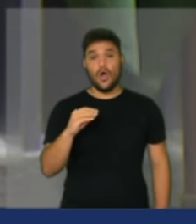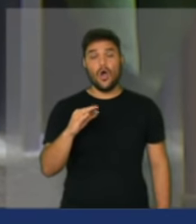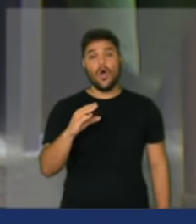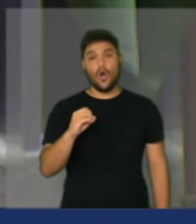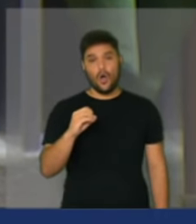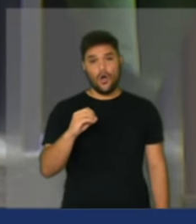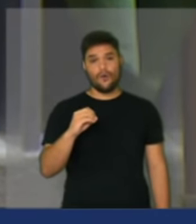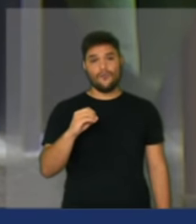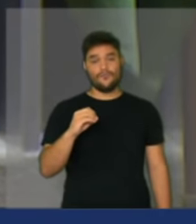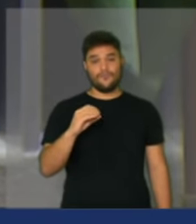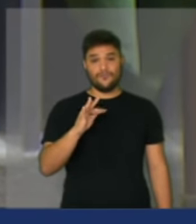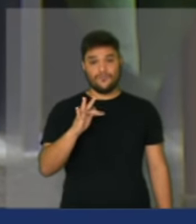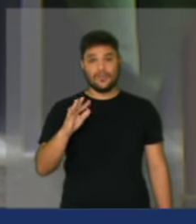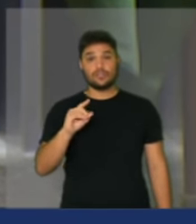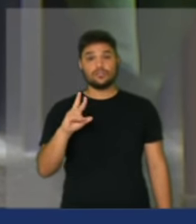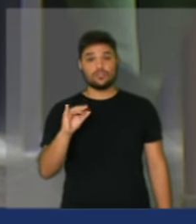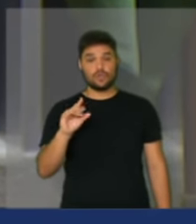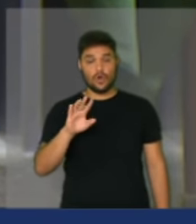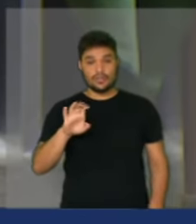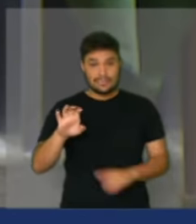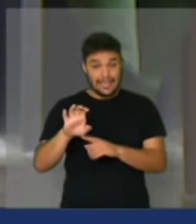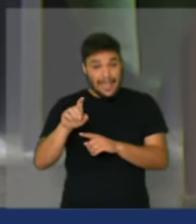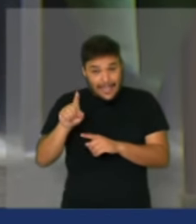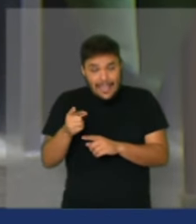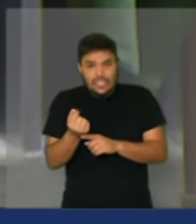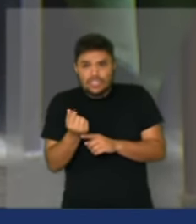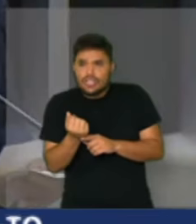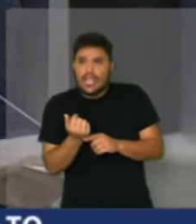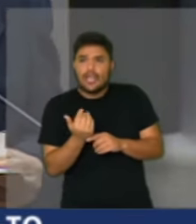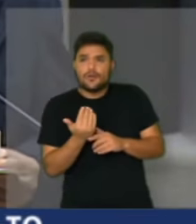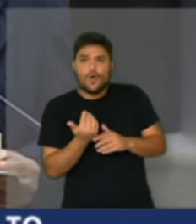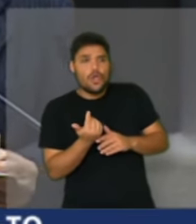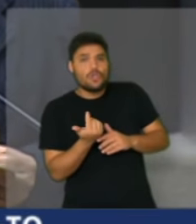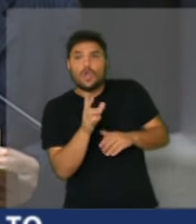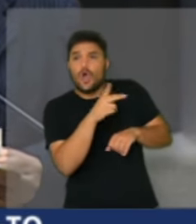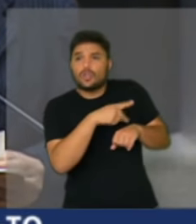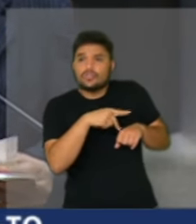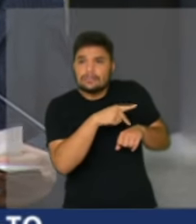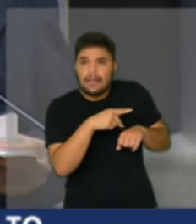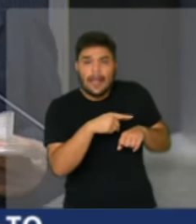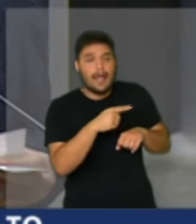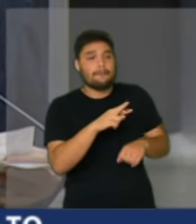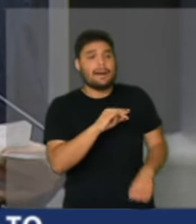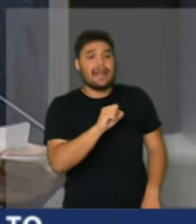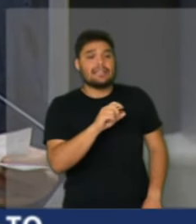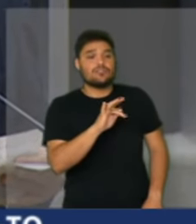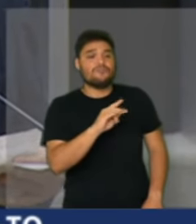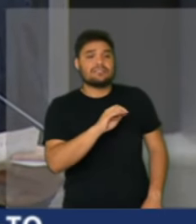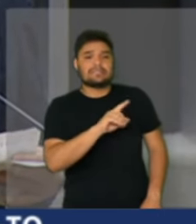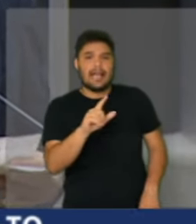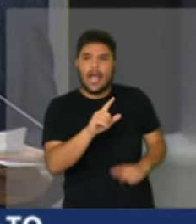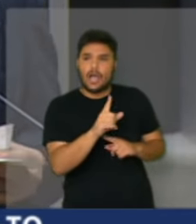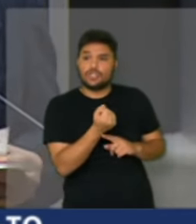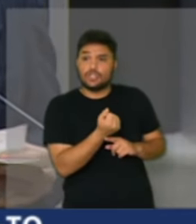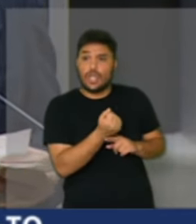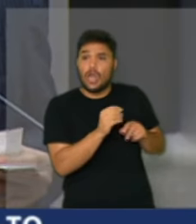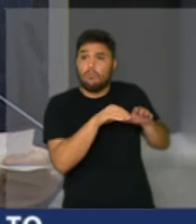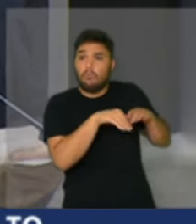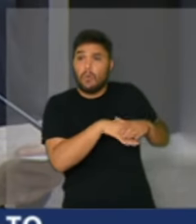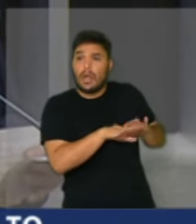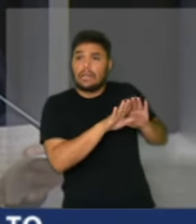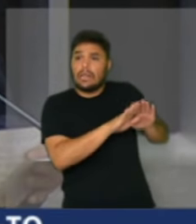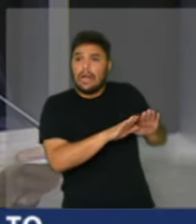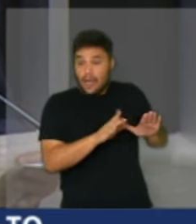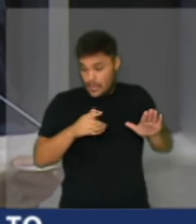com dinheiro em paraísos fiscais. Enquanto isso, o povo brasileiro faz